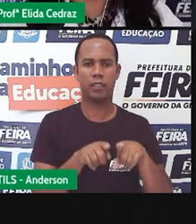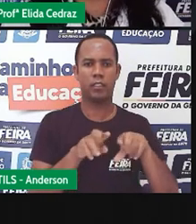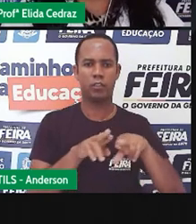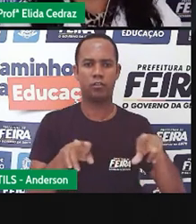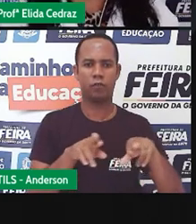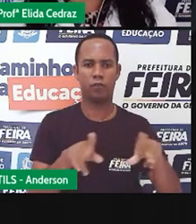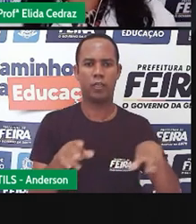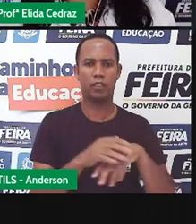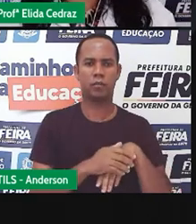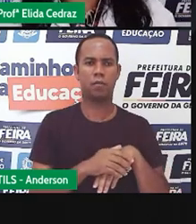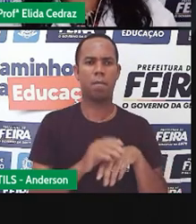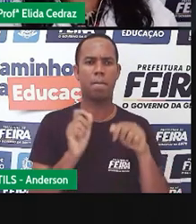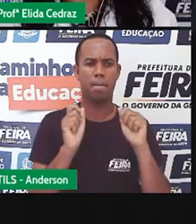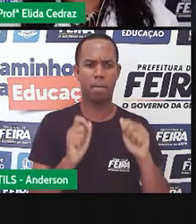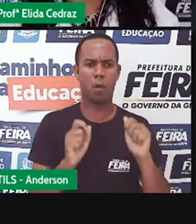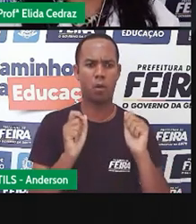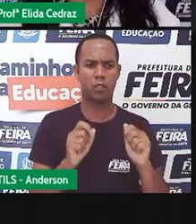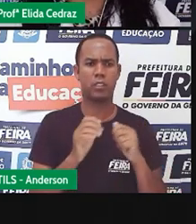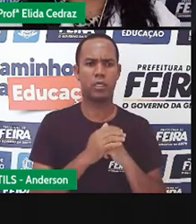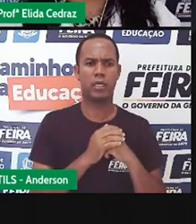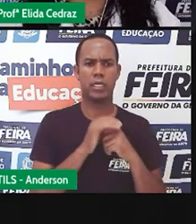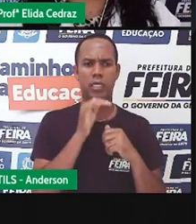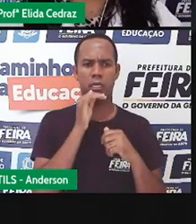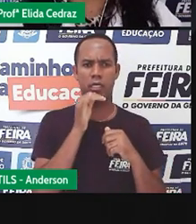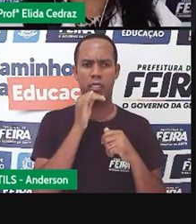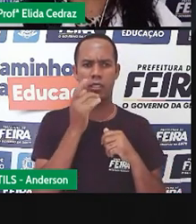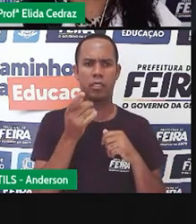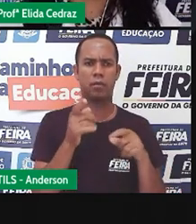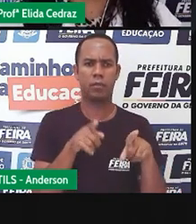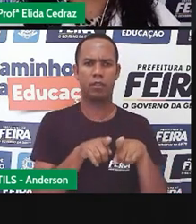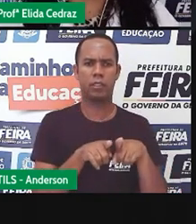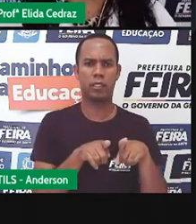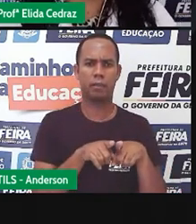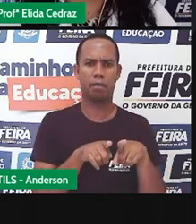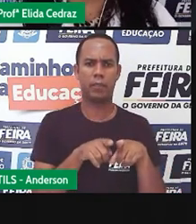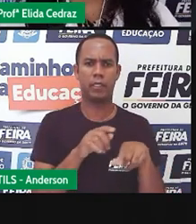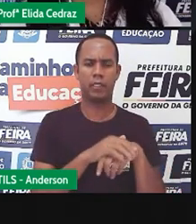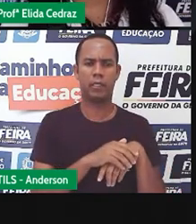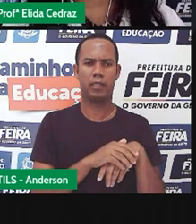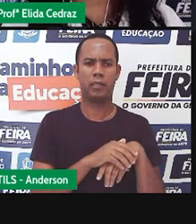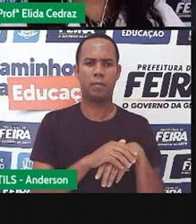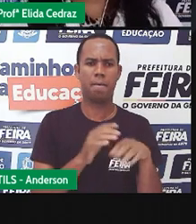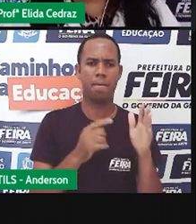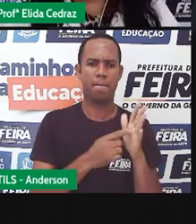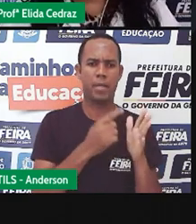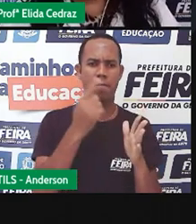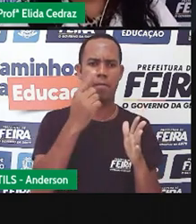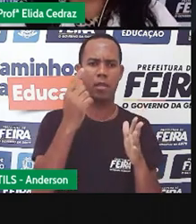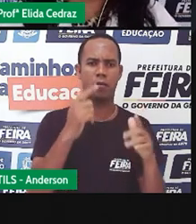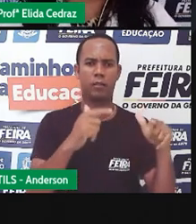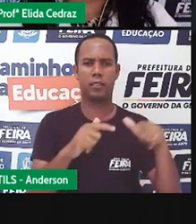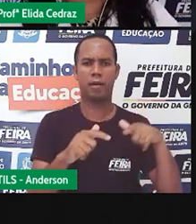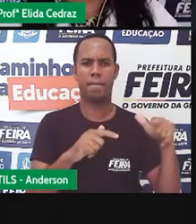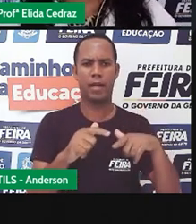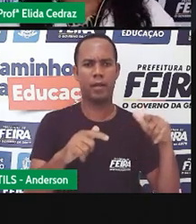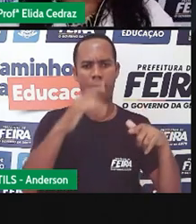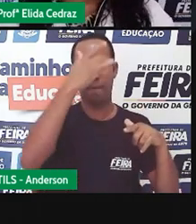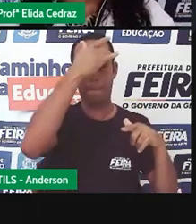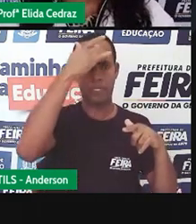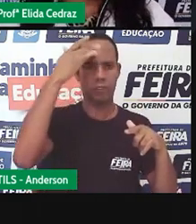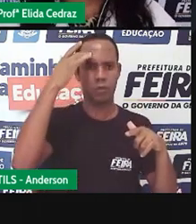e ainda conta com, deixa eu me ver, o primeiro emprego. As pessoas